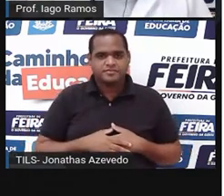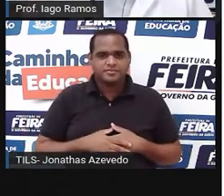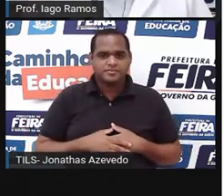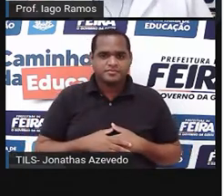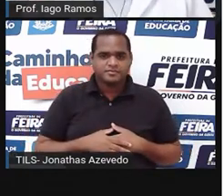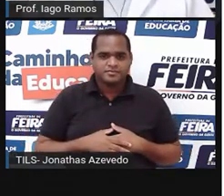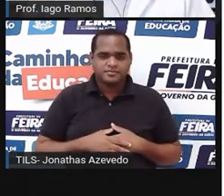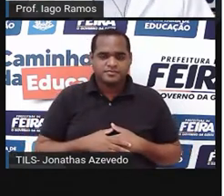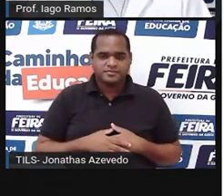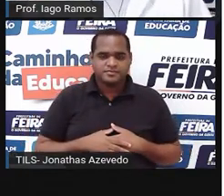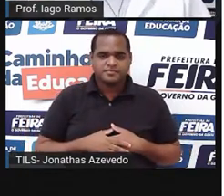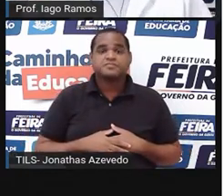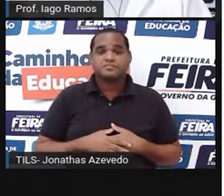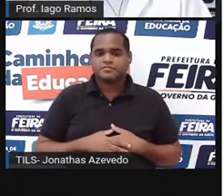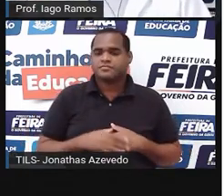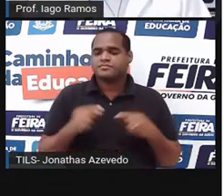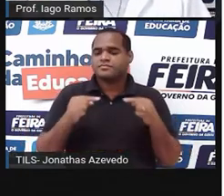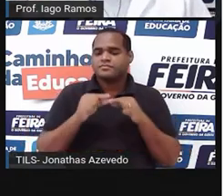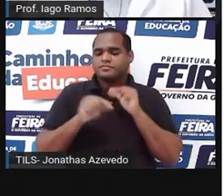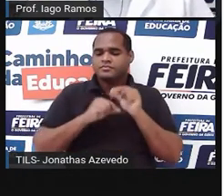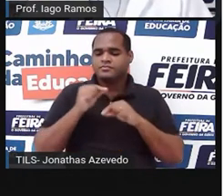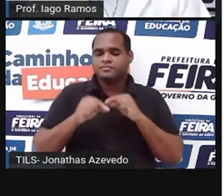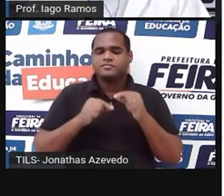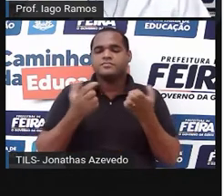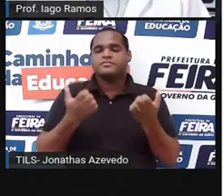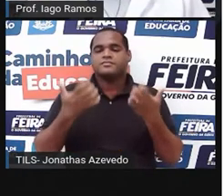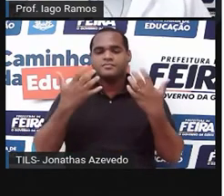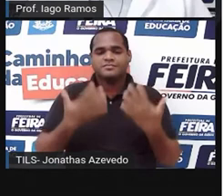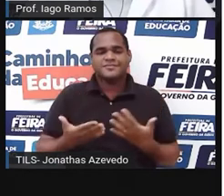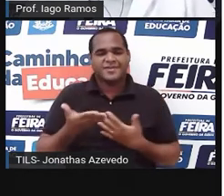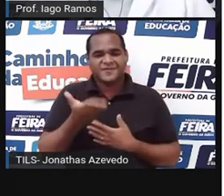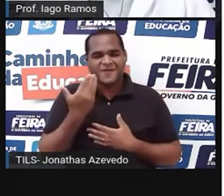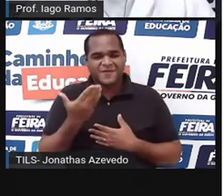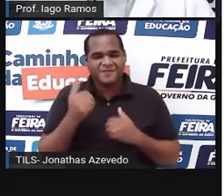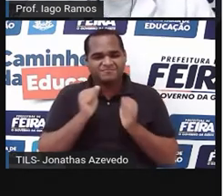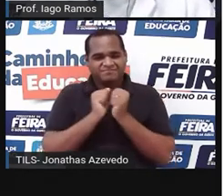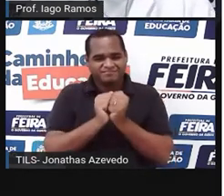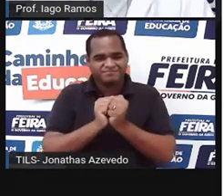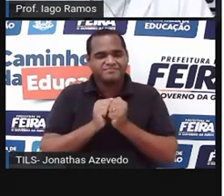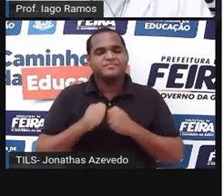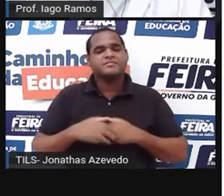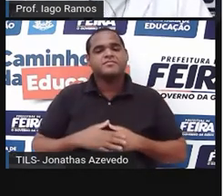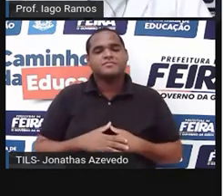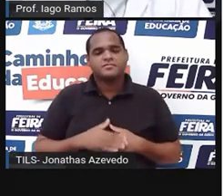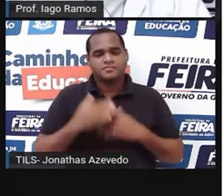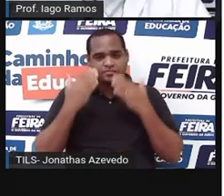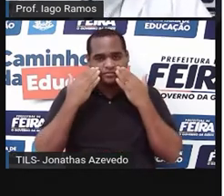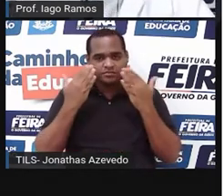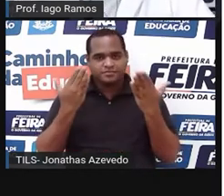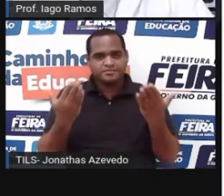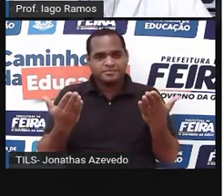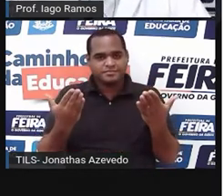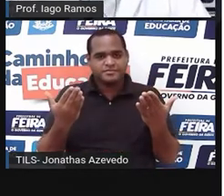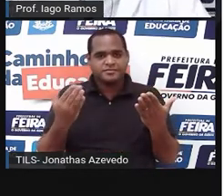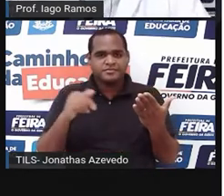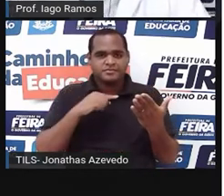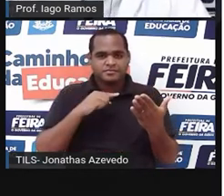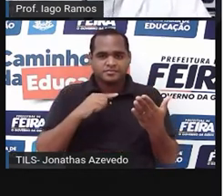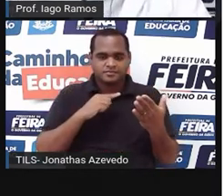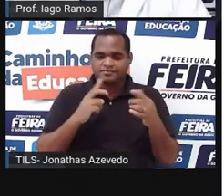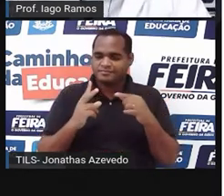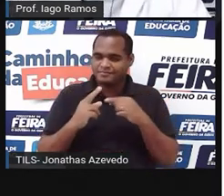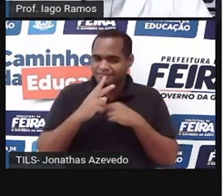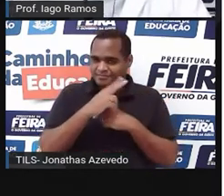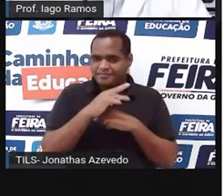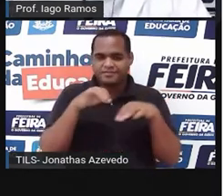tentar fazer isso aqui nessa aula. Vem comigo, vamos lá. Bom, aparece aí um recorte, né? De